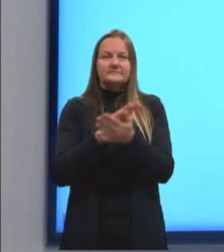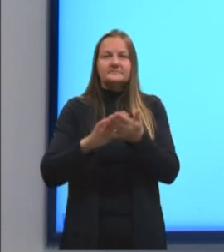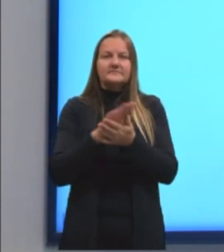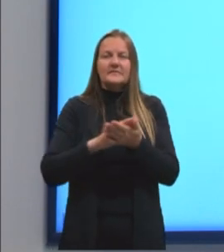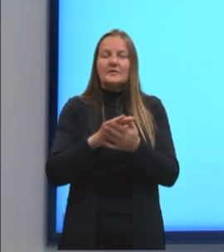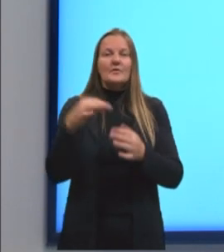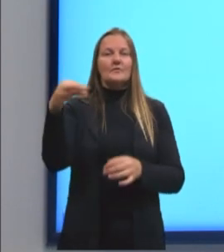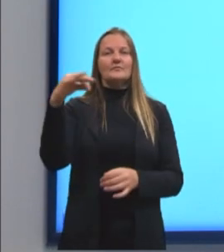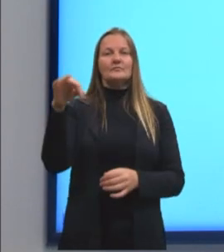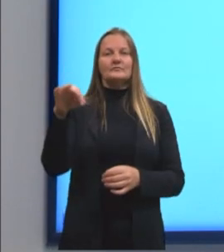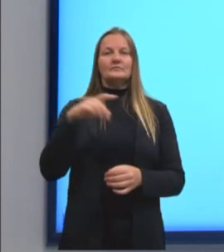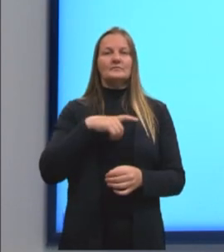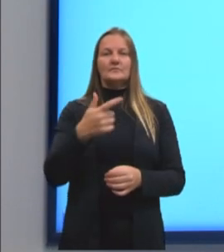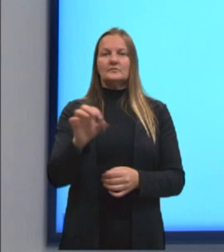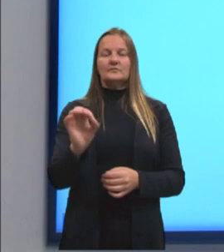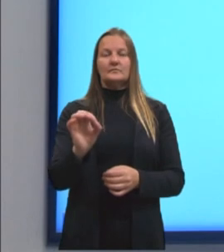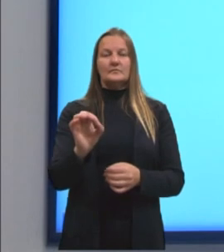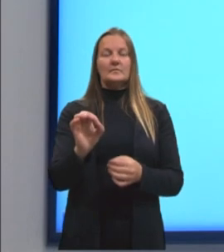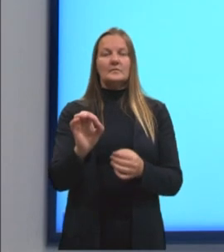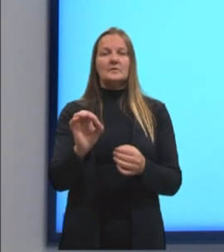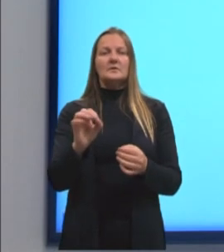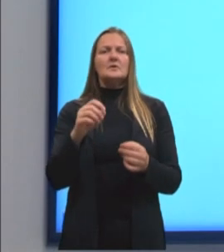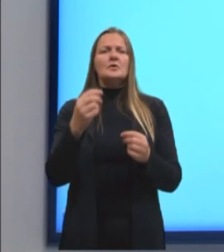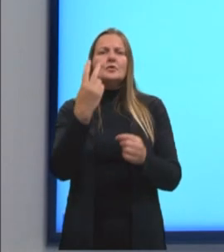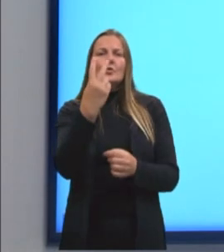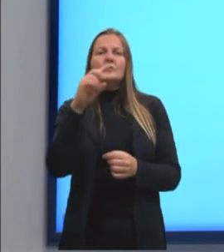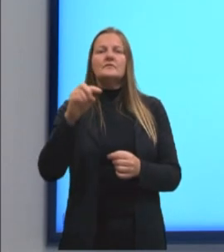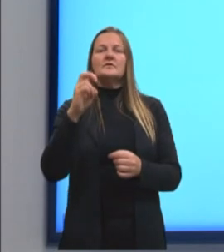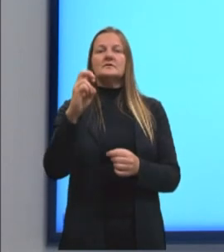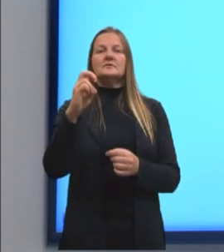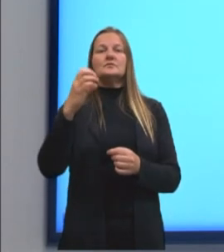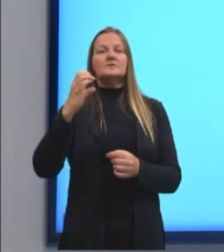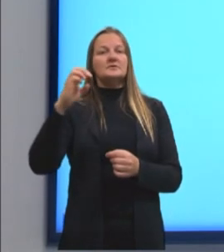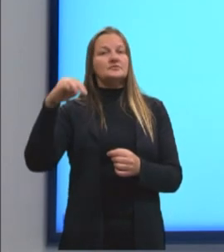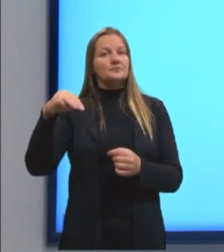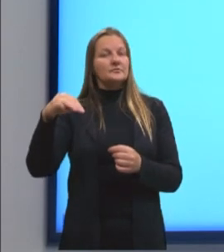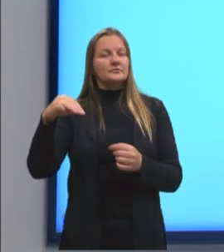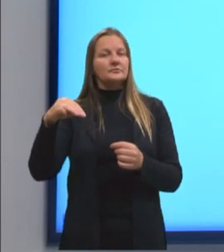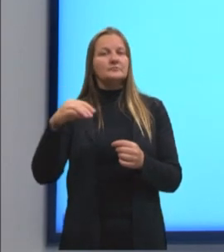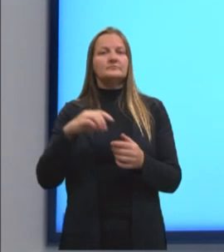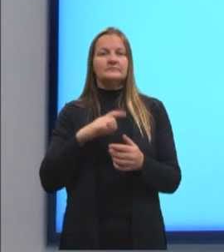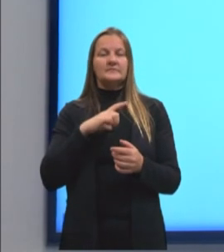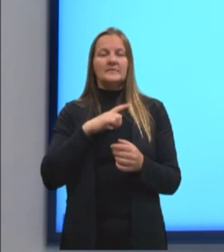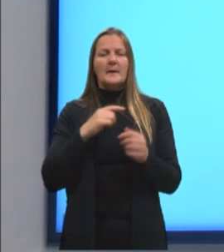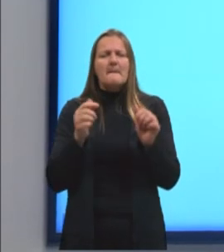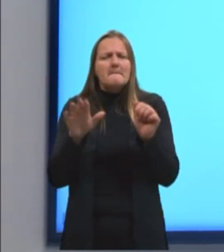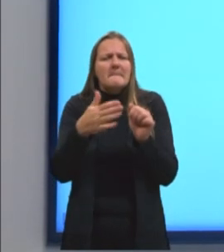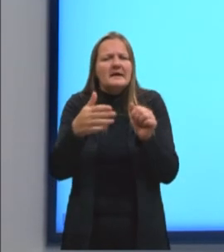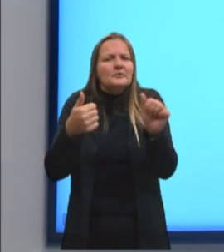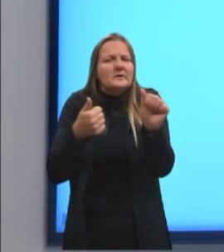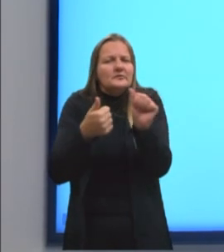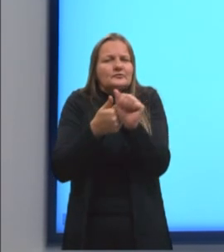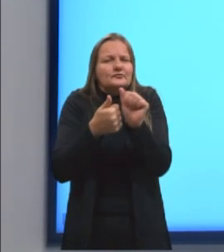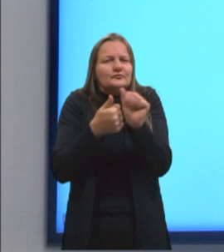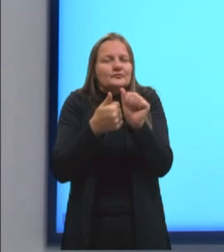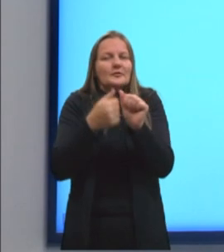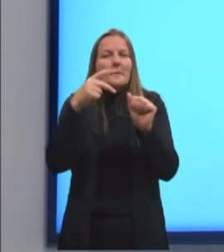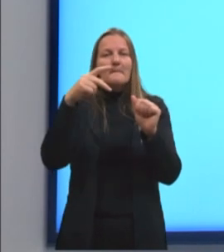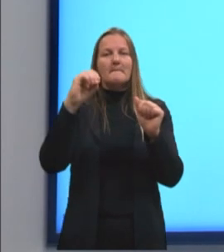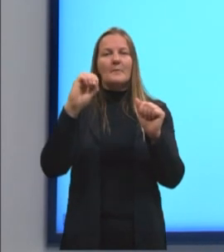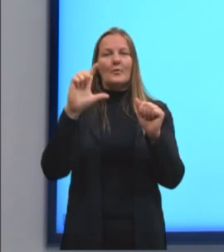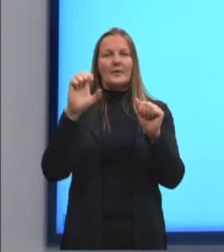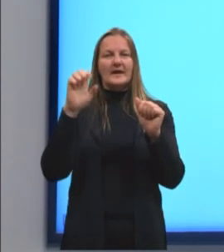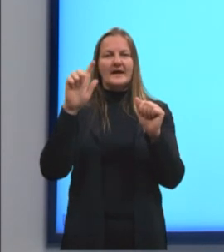folha. Considere 2,5 centímetros como valor aproximado para uma polegada.